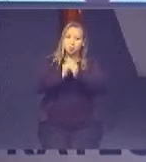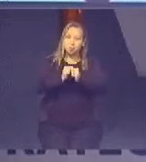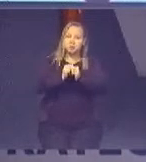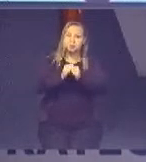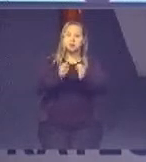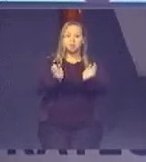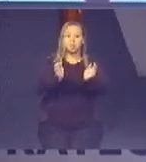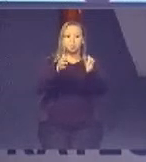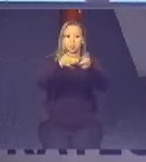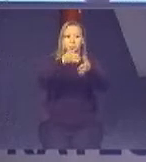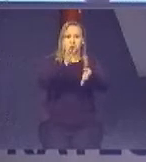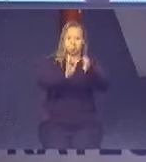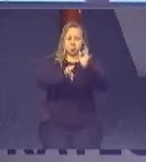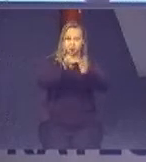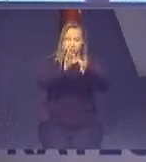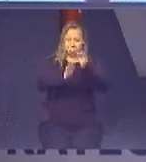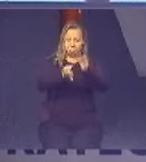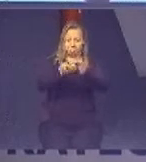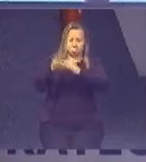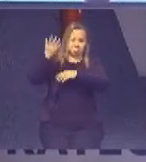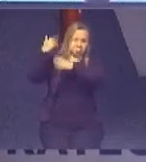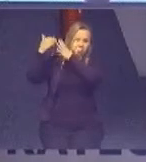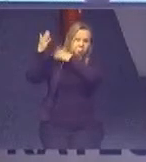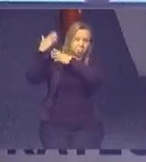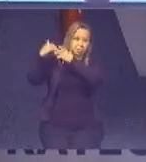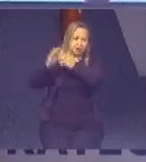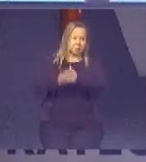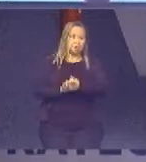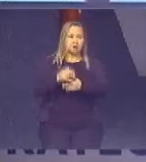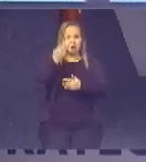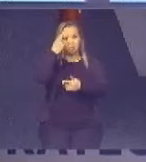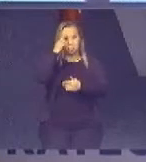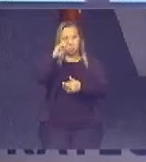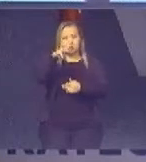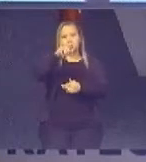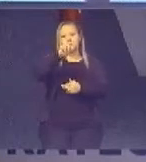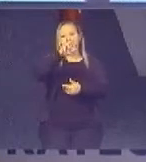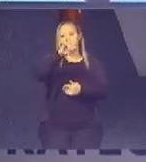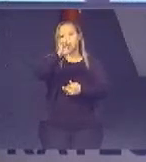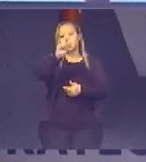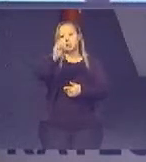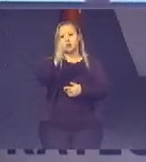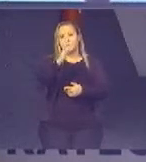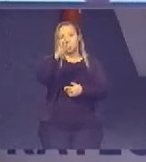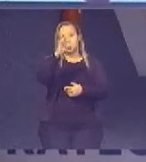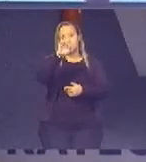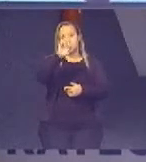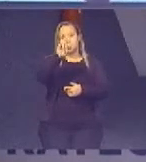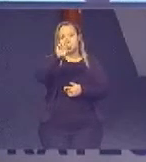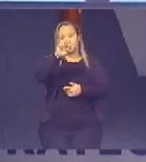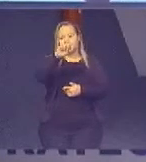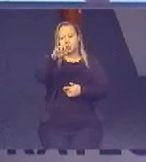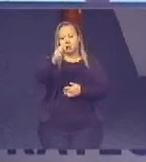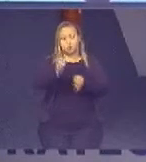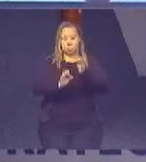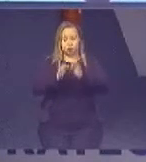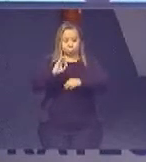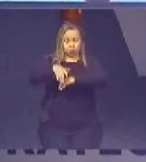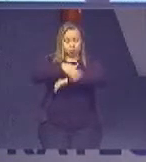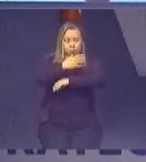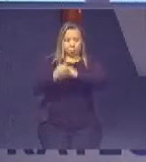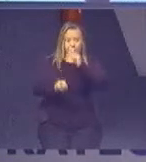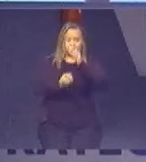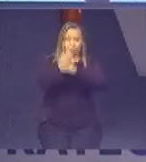procuradora de justiça na época que é a doutora Maria Tereza Willi Gomes. O Justiça no Bairro foi criado por